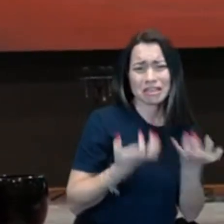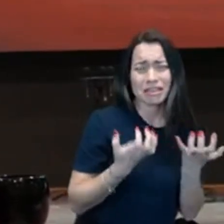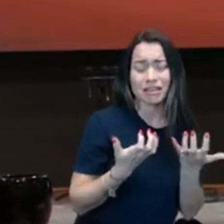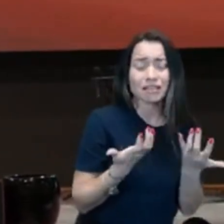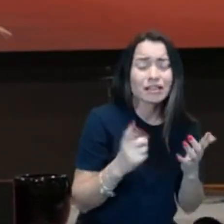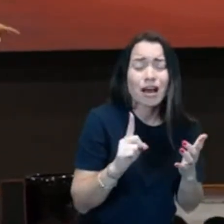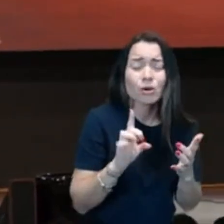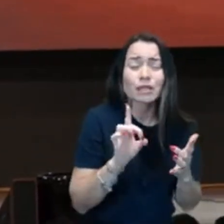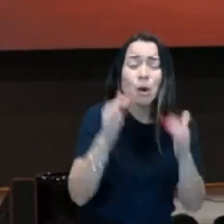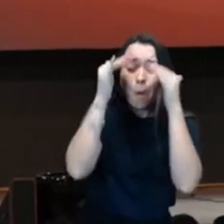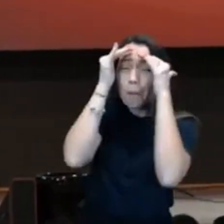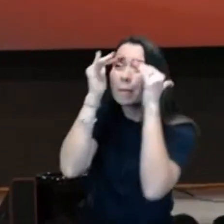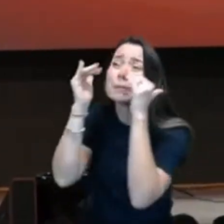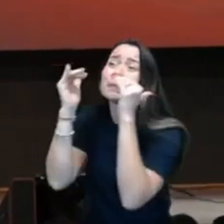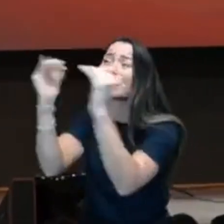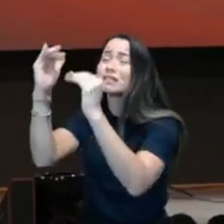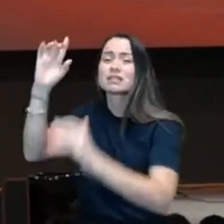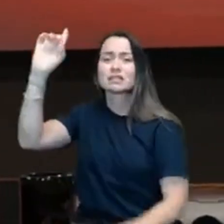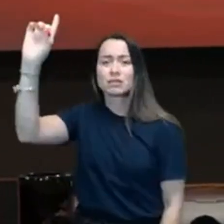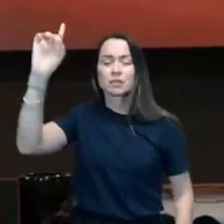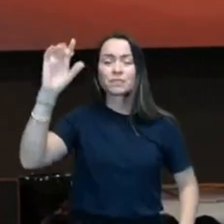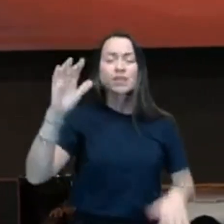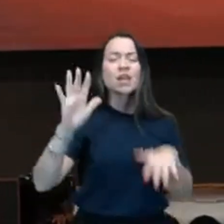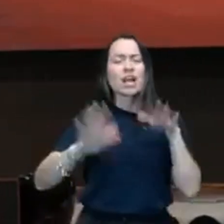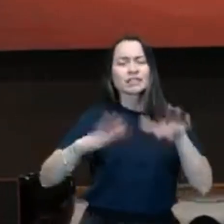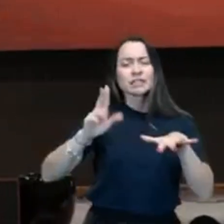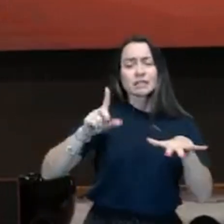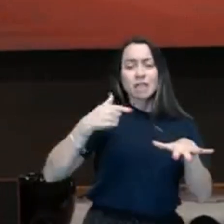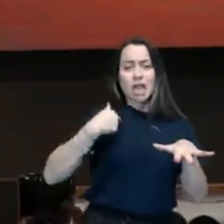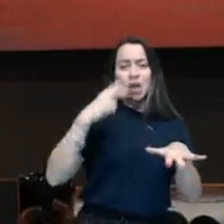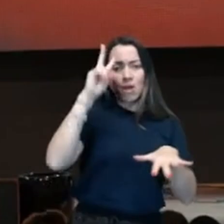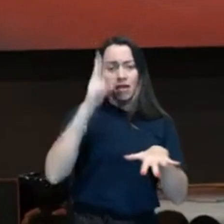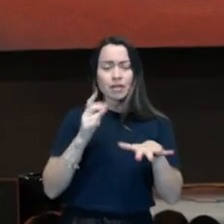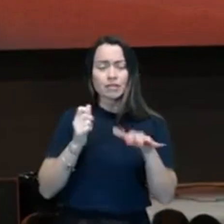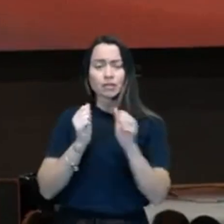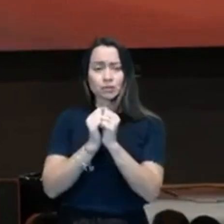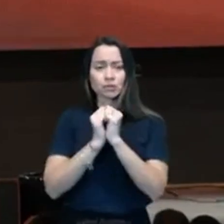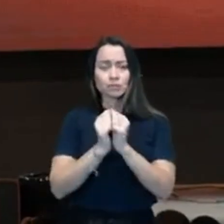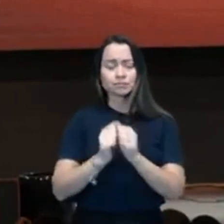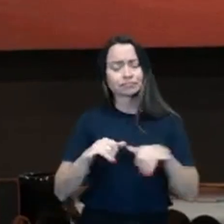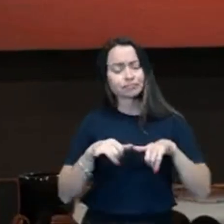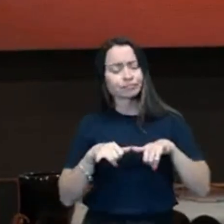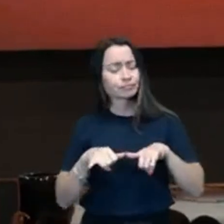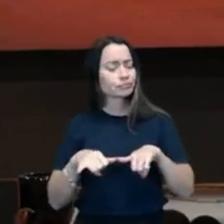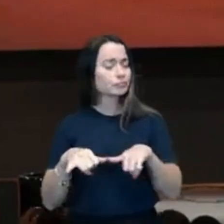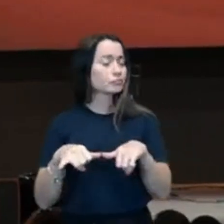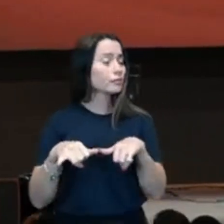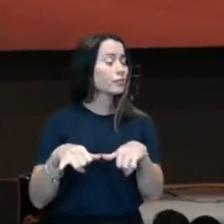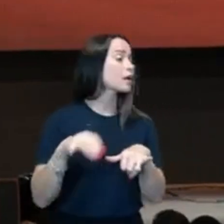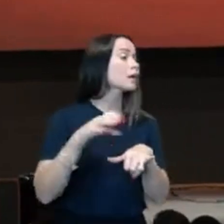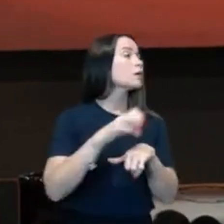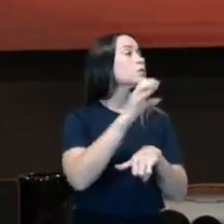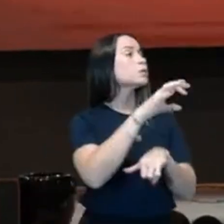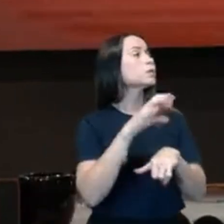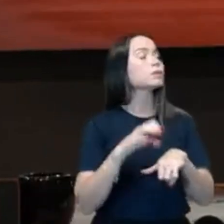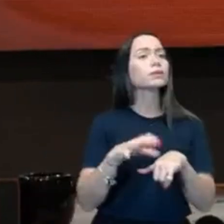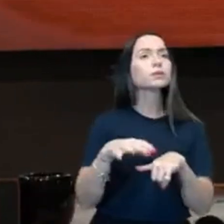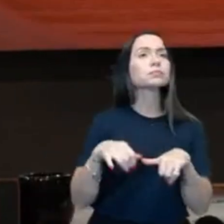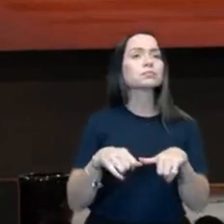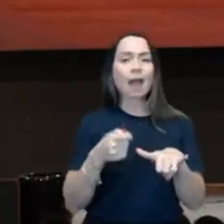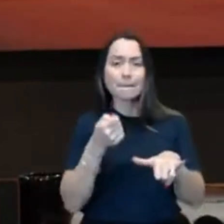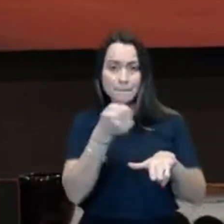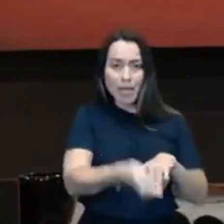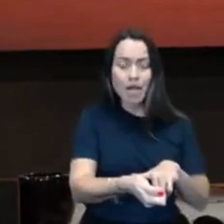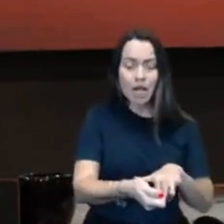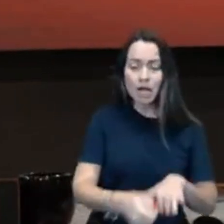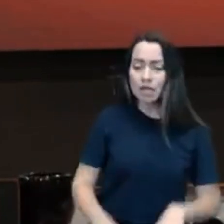constantemente, de estar passando no caixa de mercado, comprando em algum lugar, e a moça, o cara começa a chorar. E eles falam, vocês não conhecem,